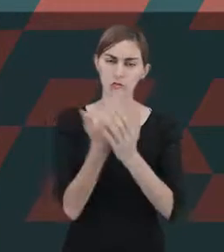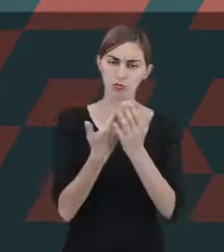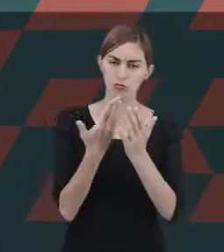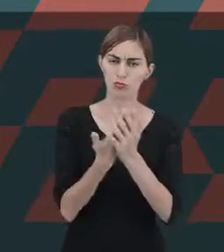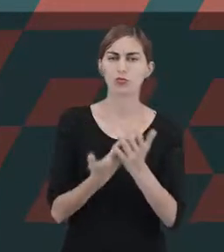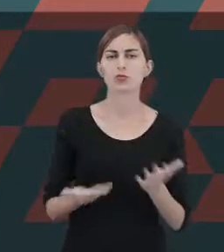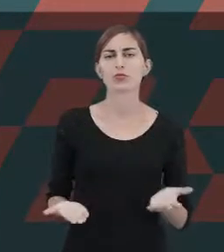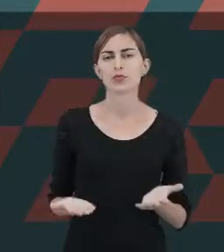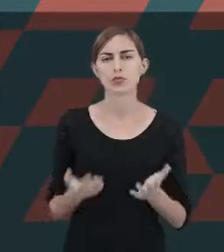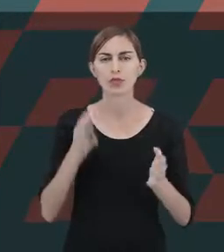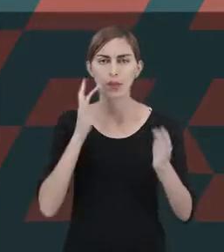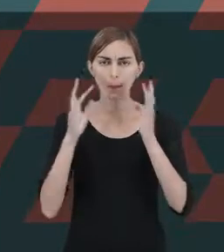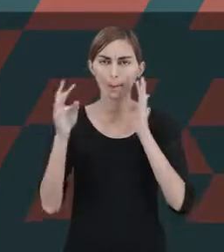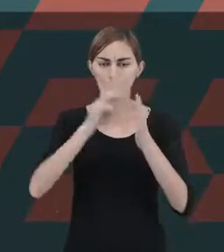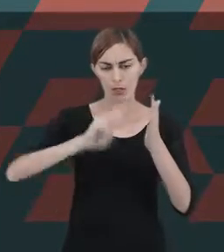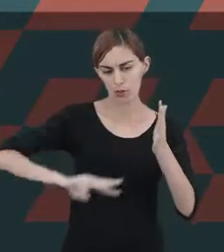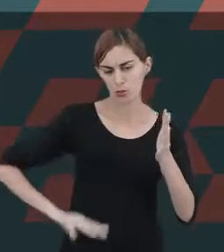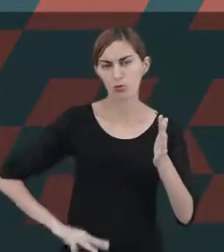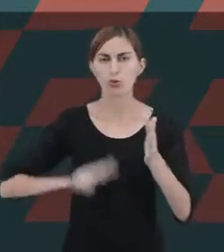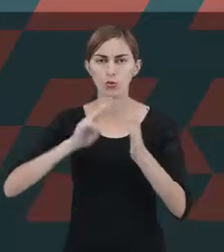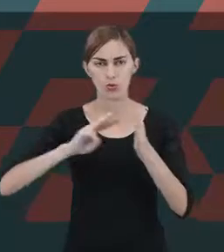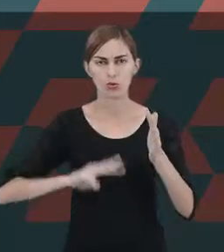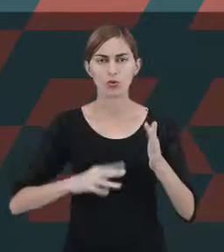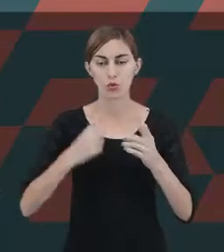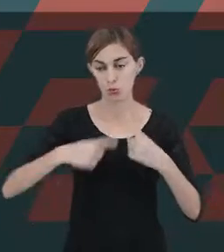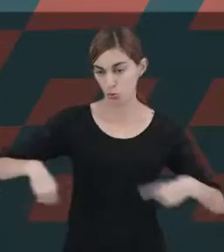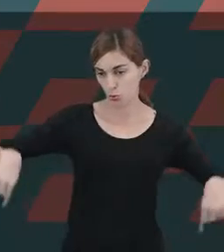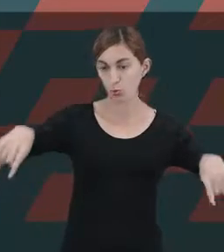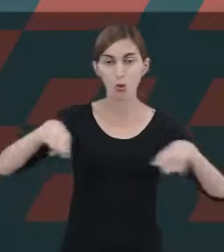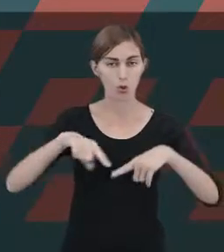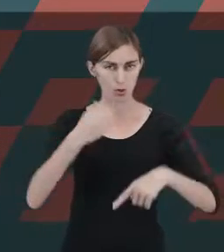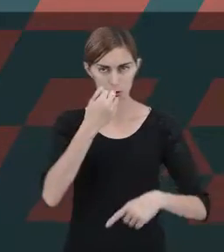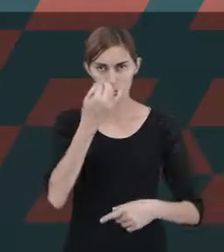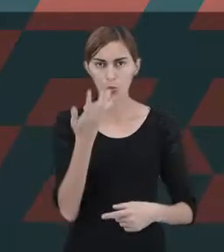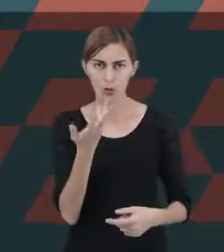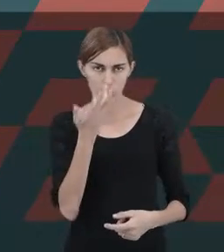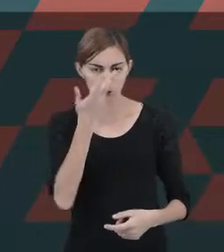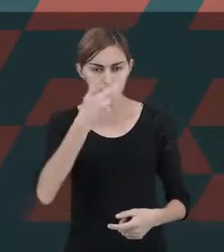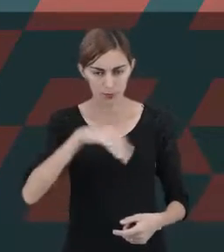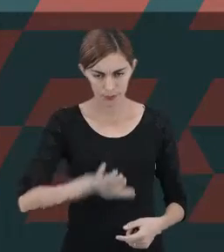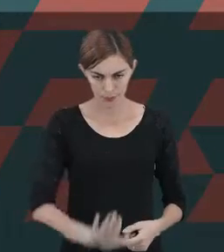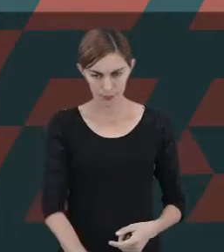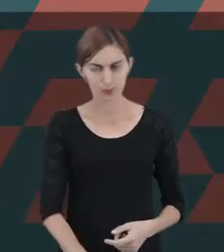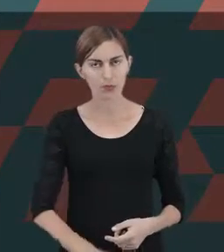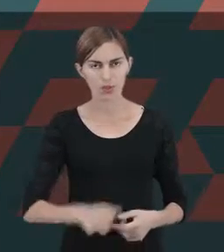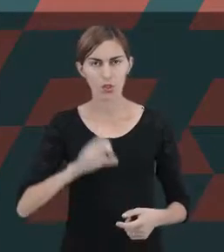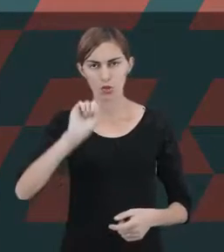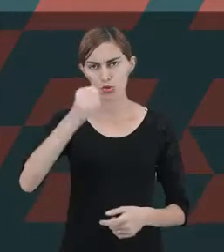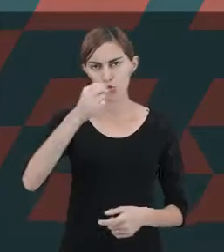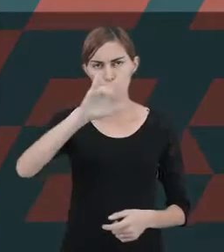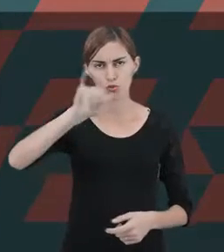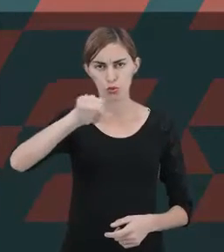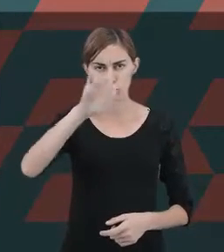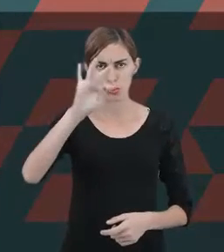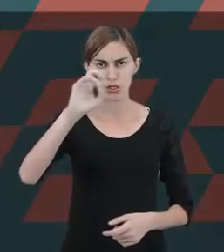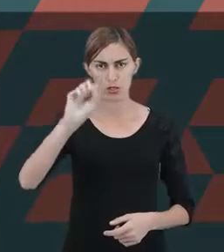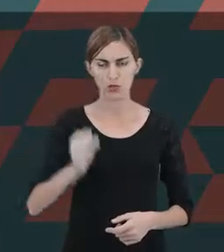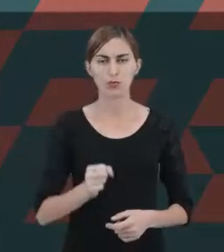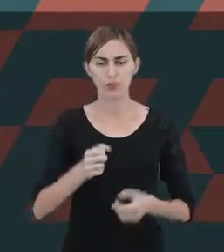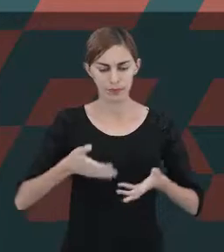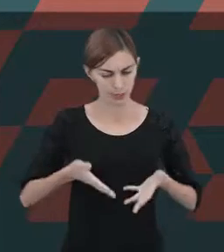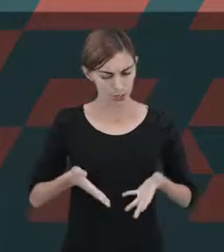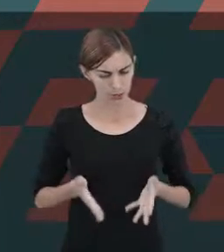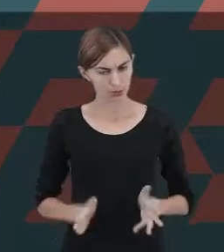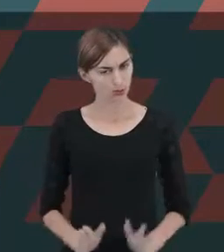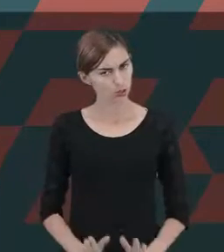metodologicamente que nós, enquanto crianças, nós, enquanto sujeitos, nasciamos com